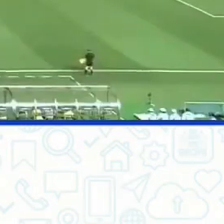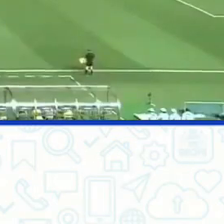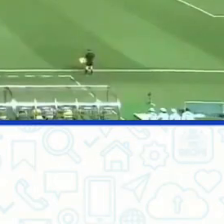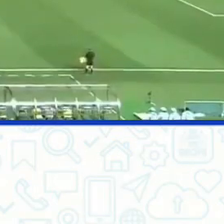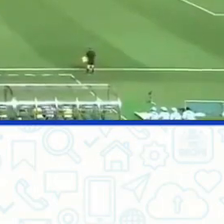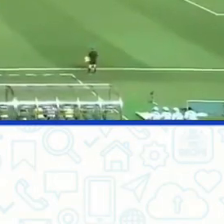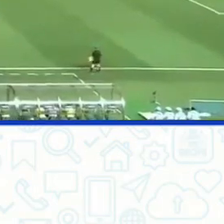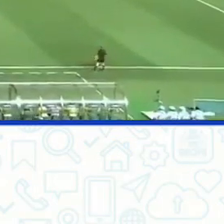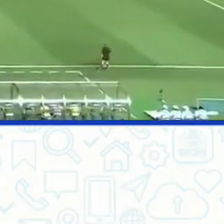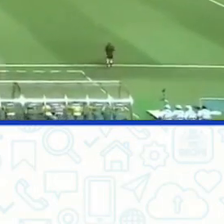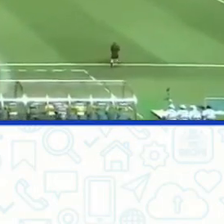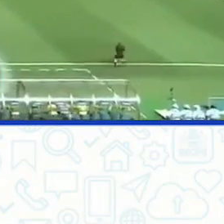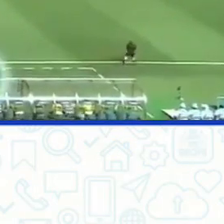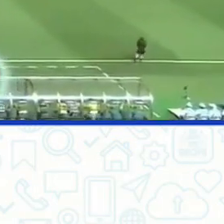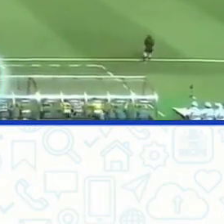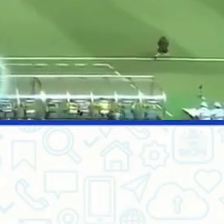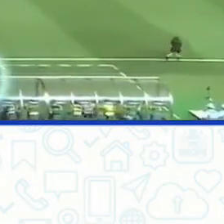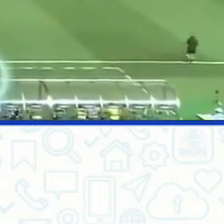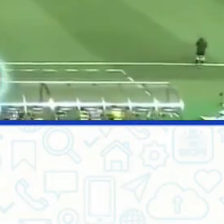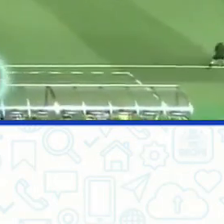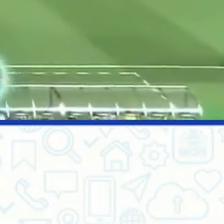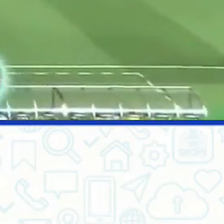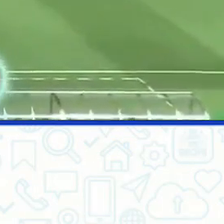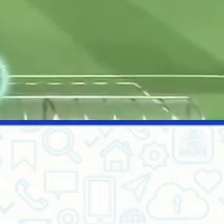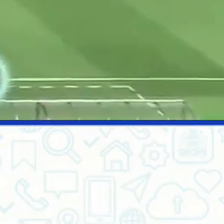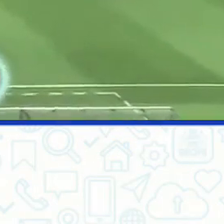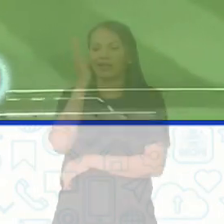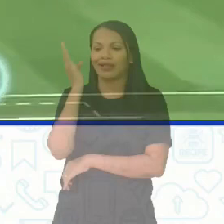Autoriza o árbitro, mexe na bola a seleção brasileira.